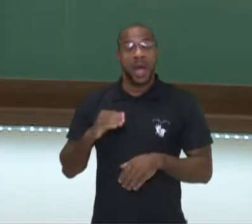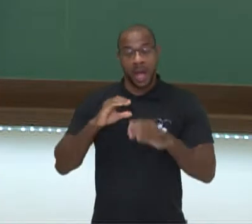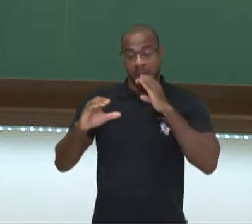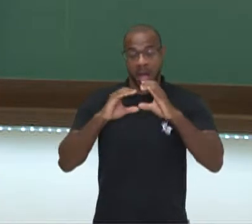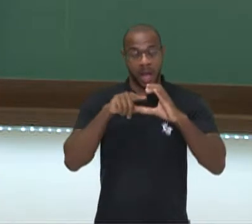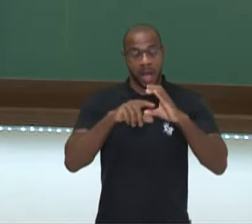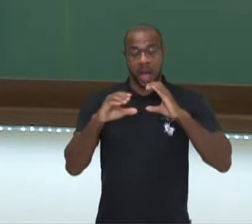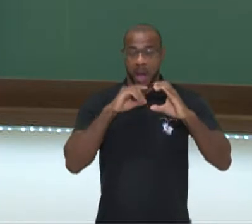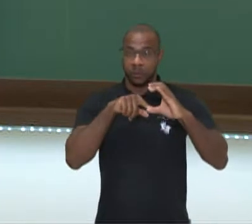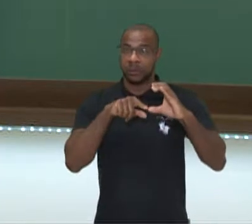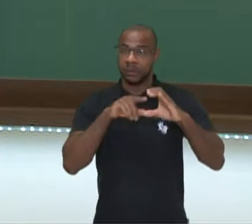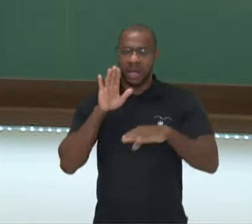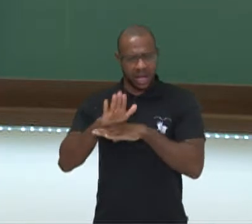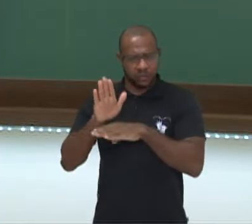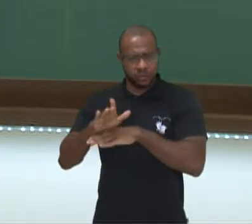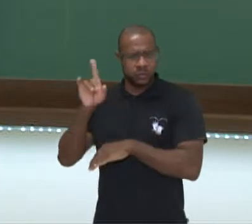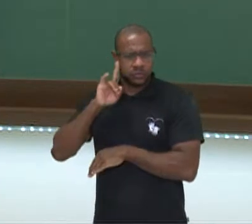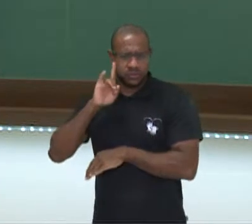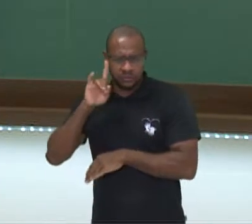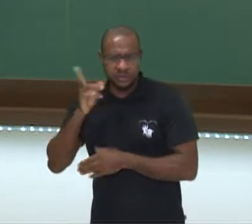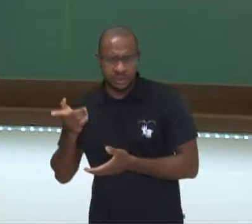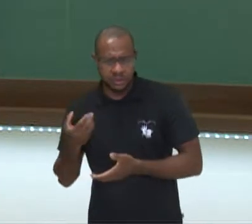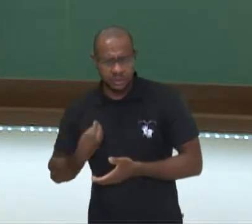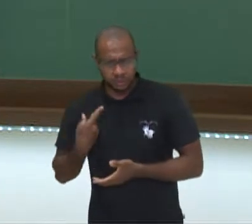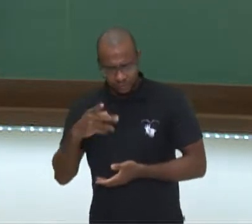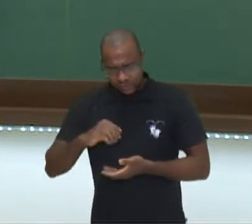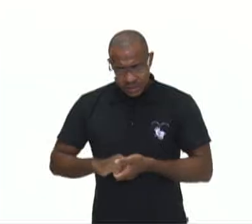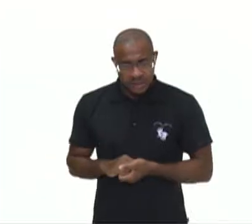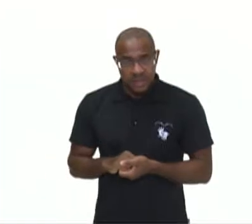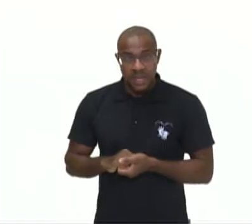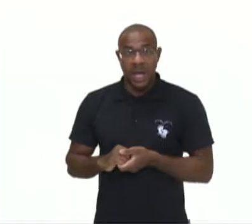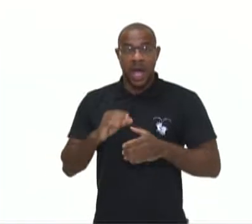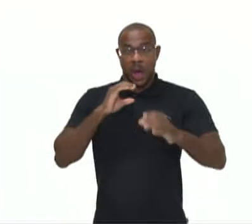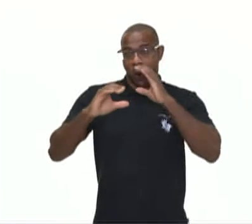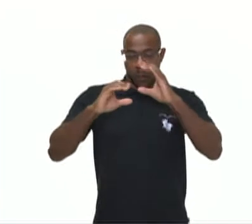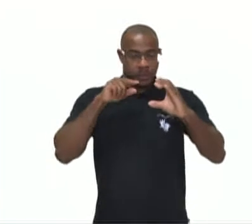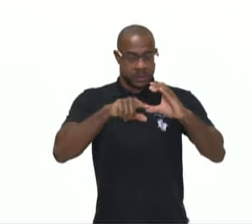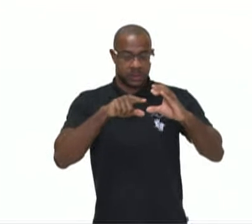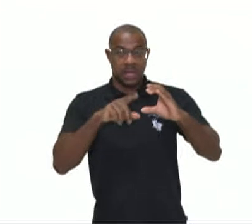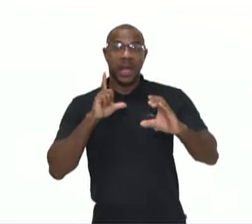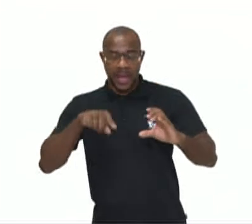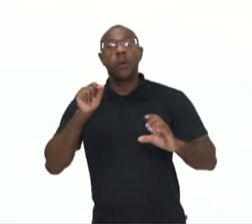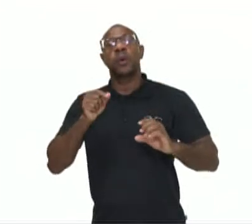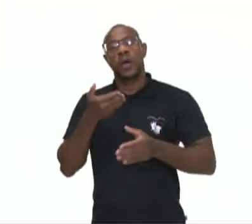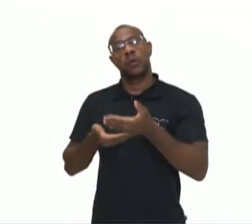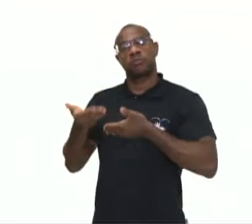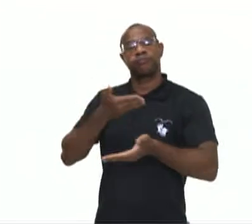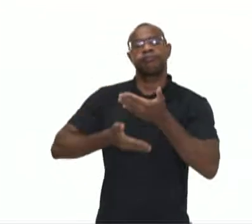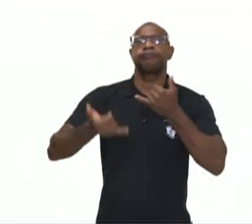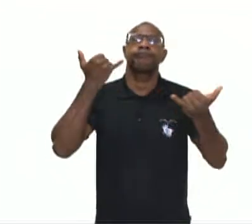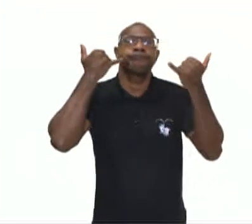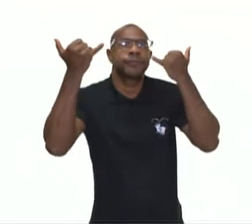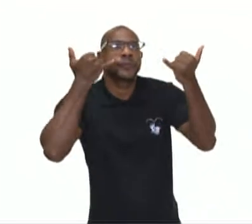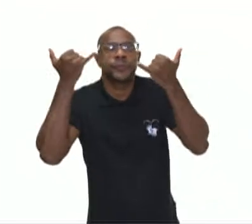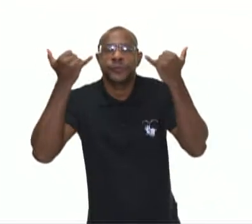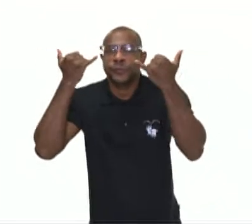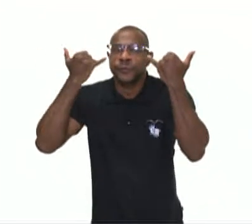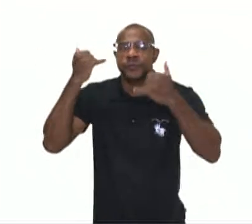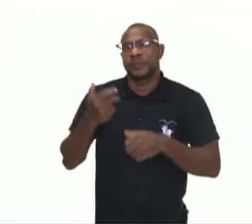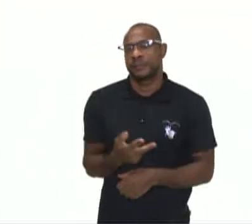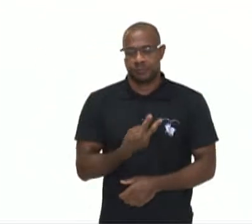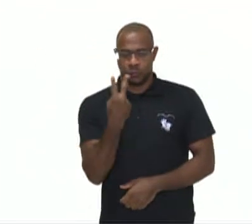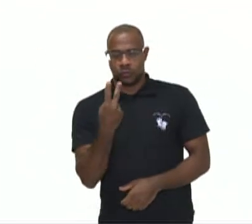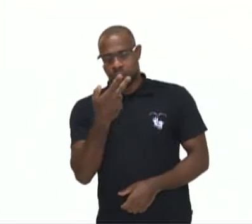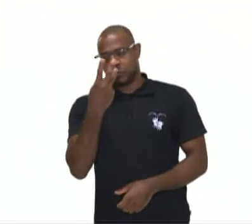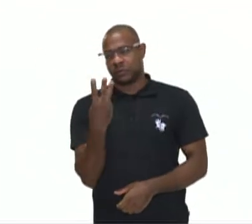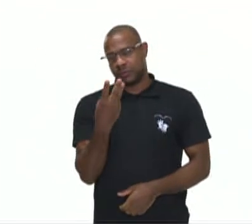te ajuda no seu dia a dia? Comunicação é o compartilhamento de informações entre duas ou